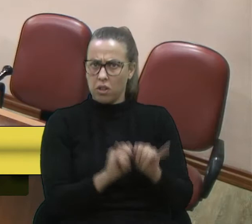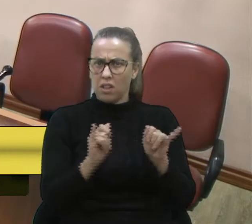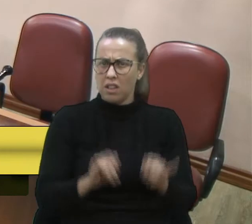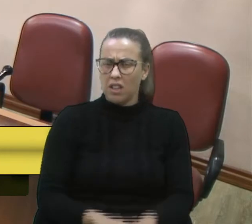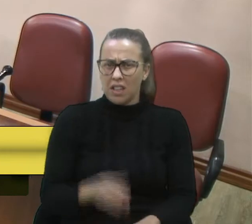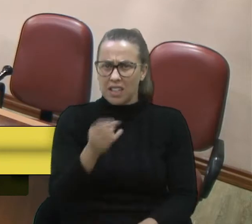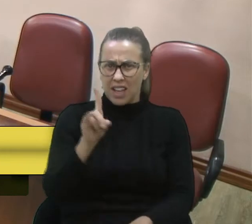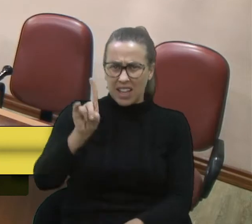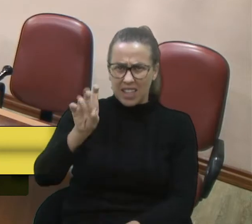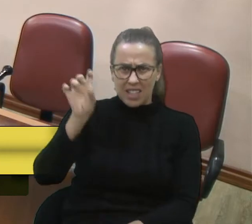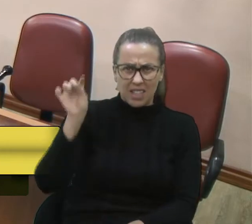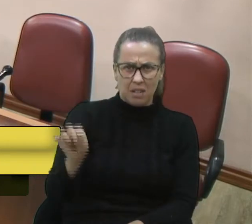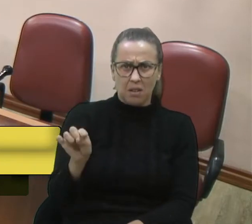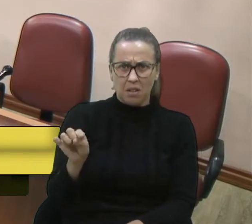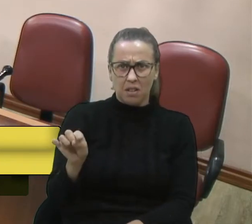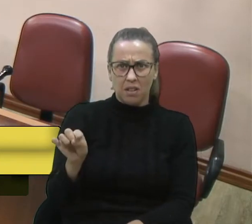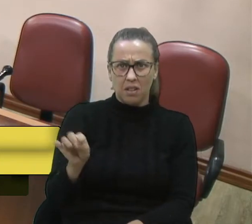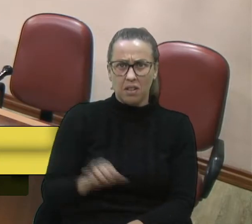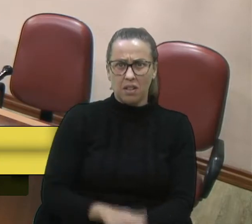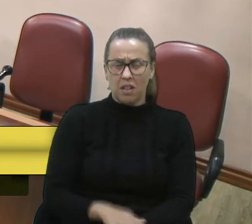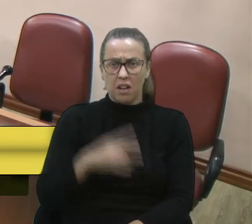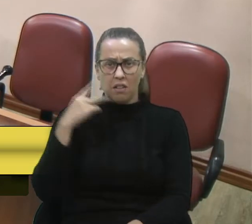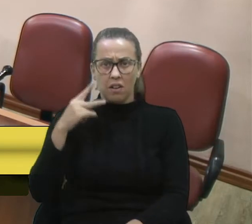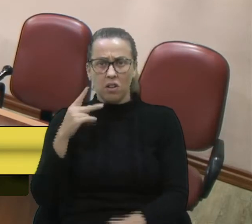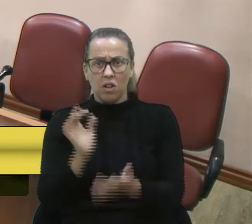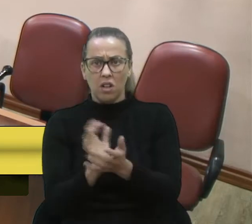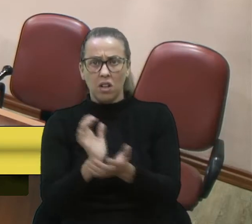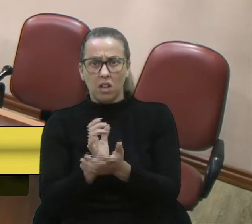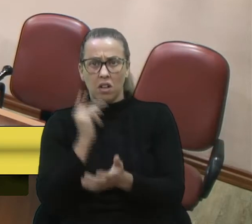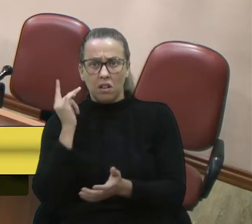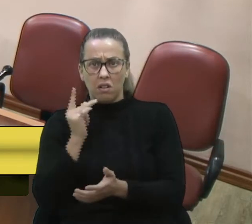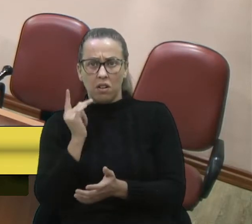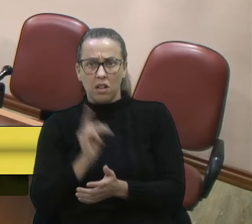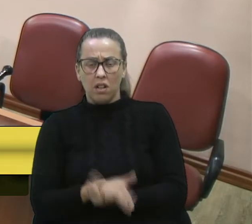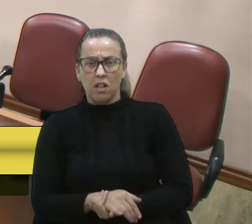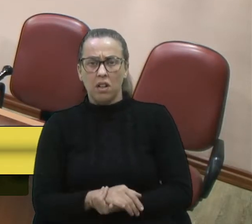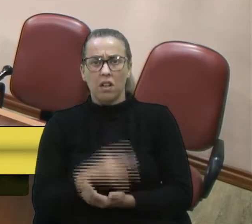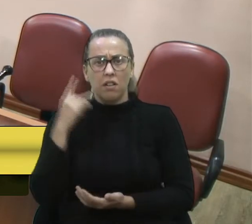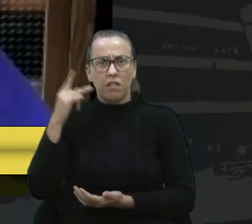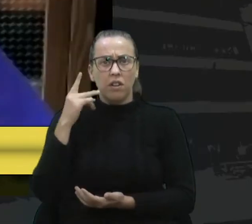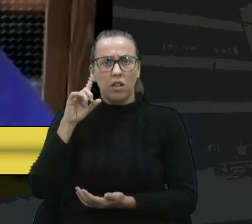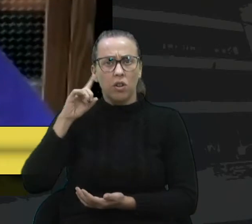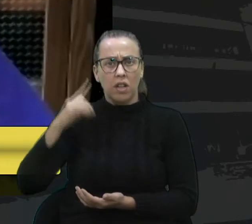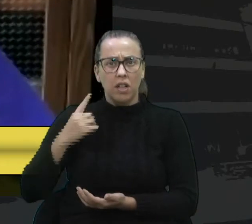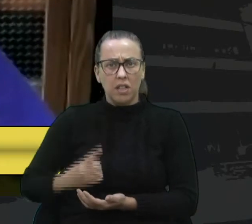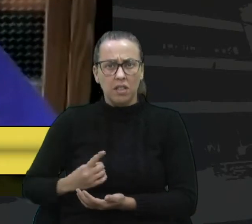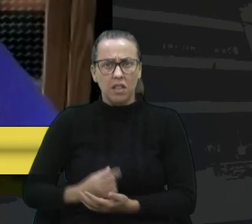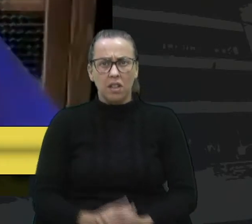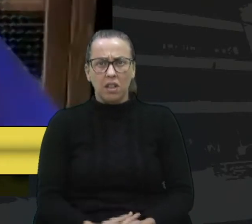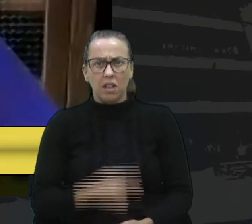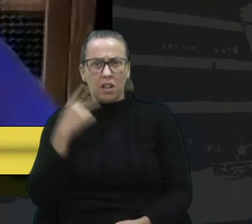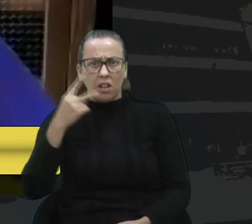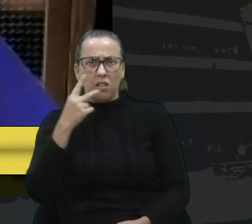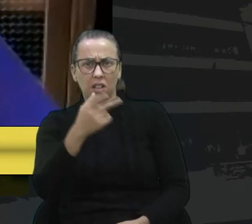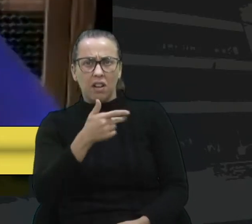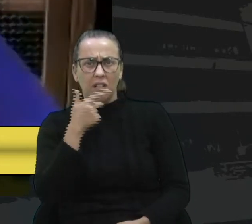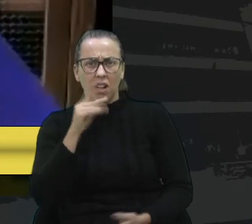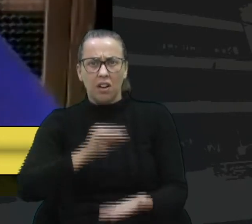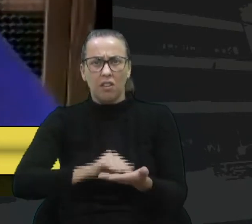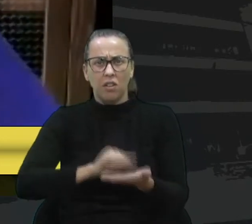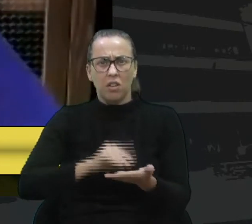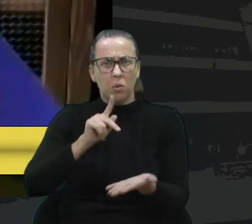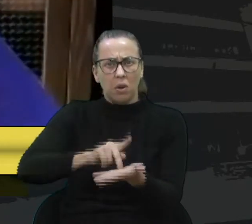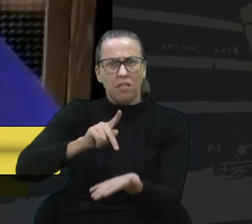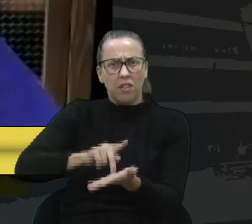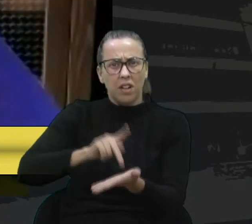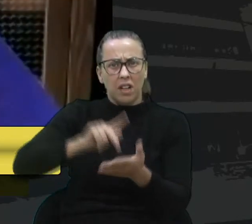15 mil? Questão de ordem, colega vereador. Vereadora Denise. O vereador está faltando com a verdade